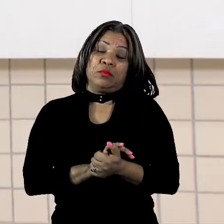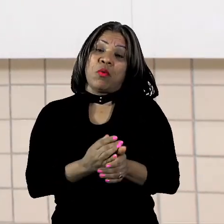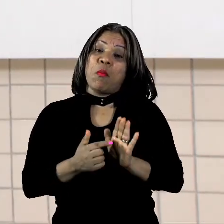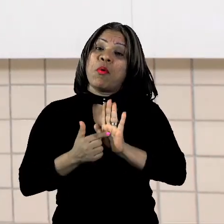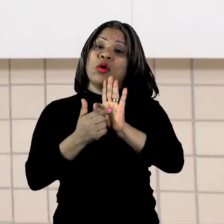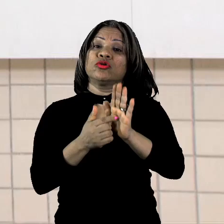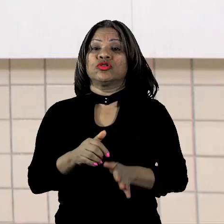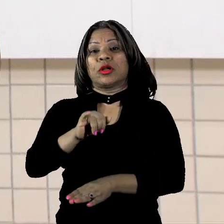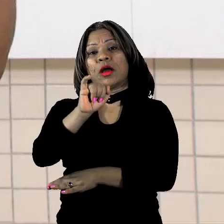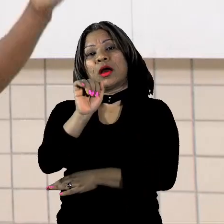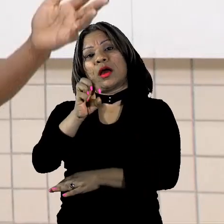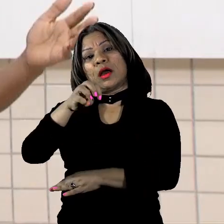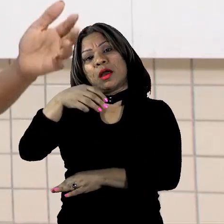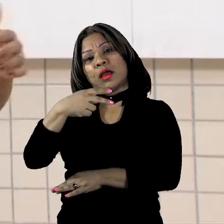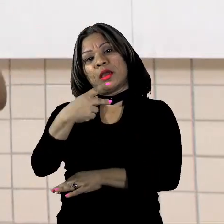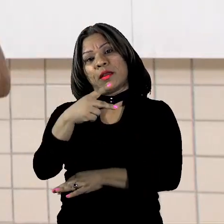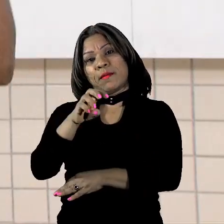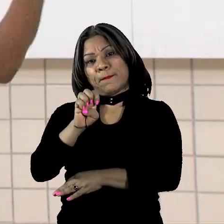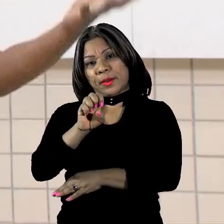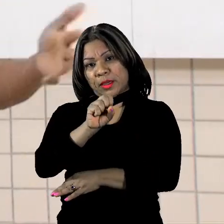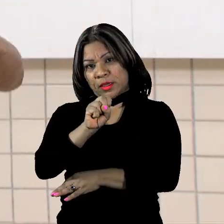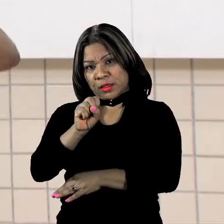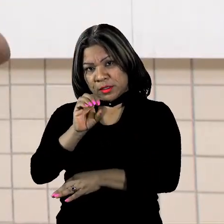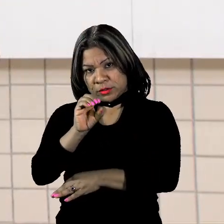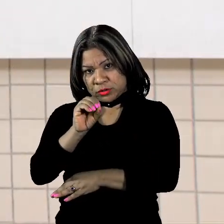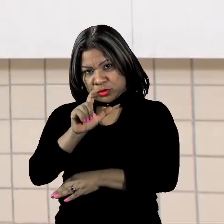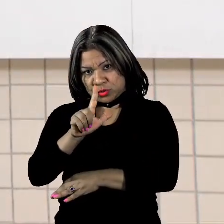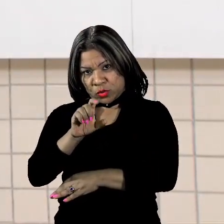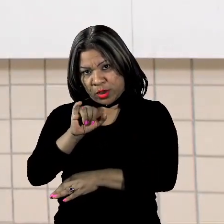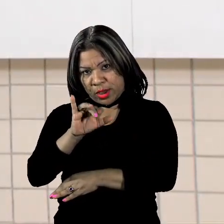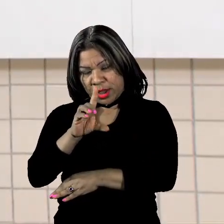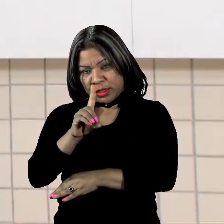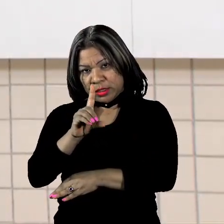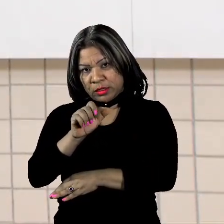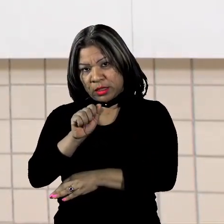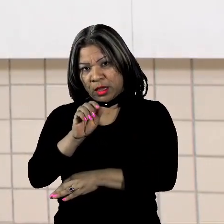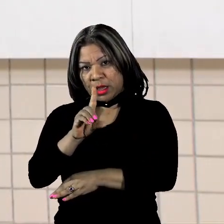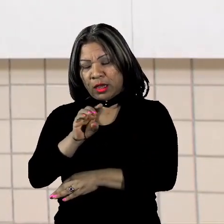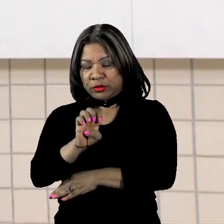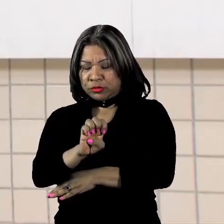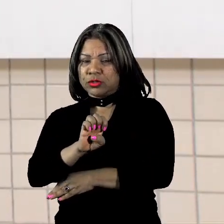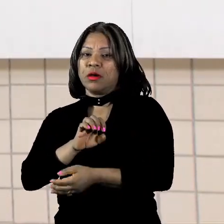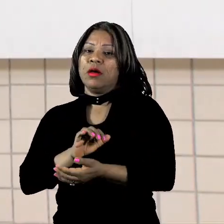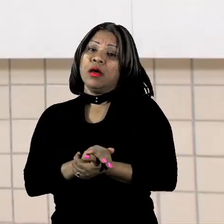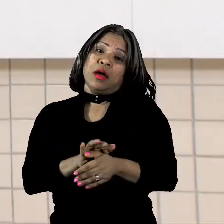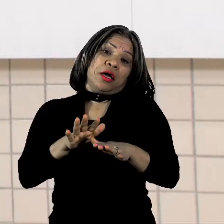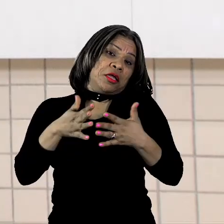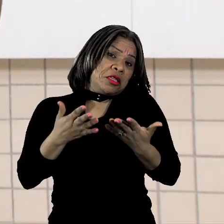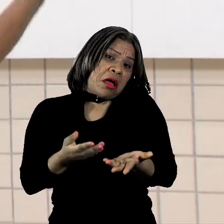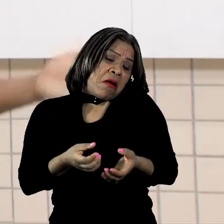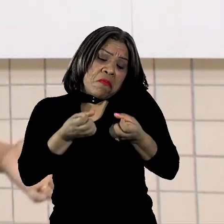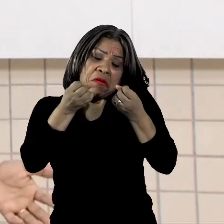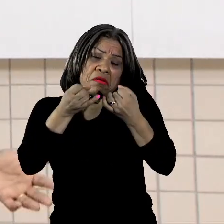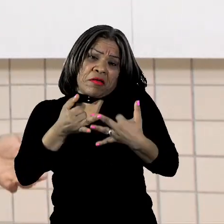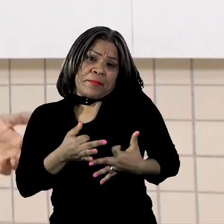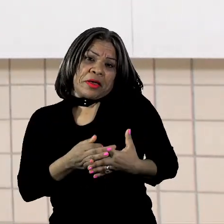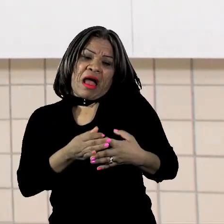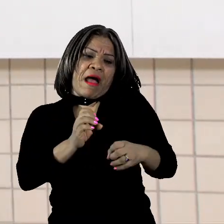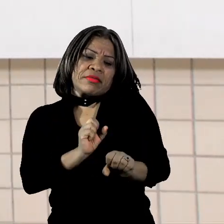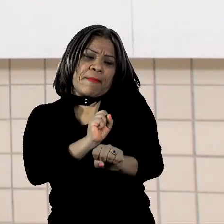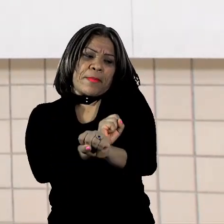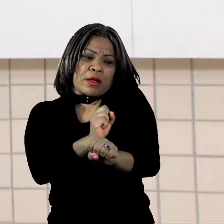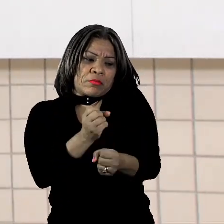do texto. Ele falou que estava em andamento, ele não mencionou se estava perto para acabar. Ele falou que ainda estava em